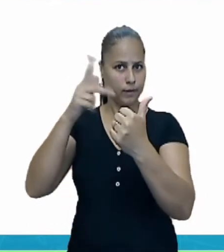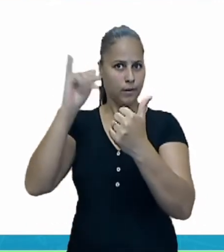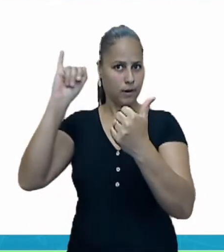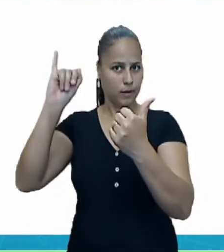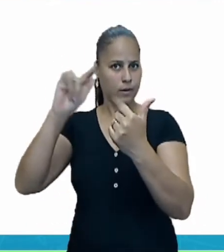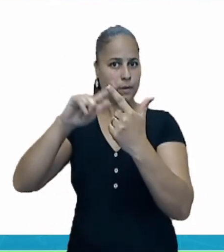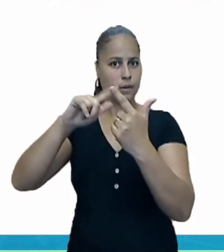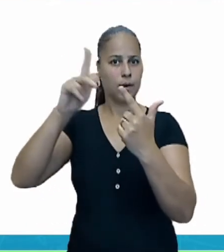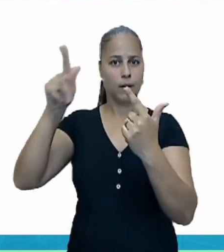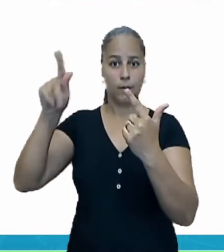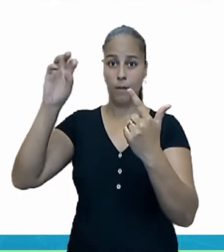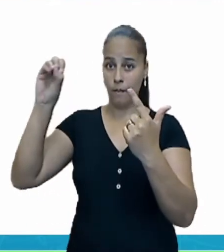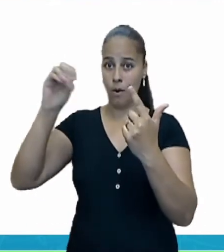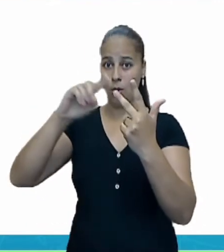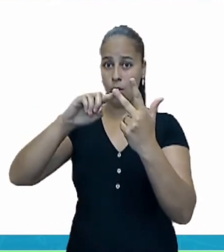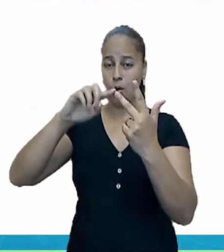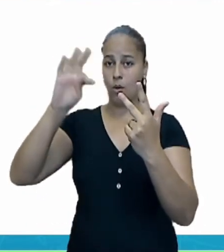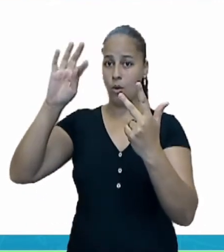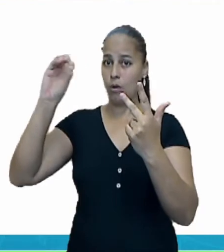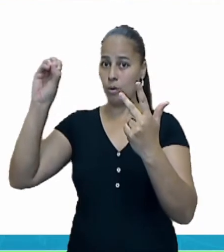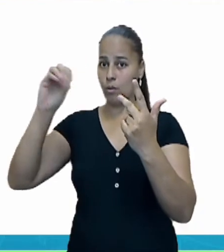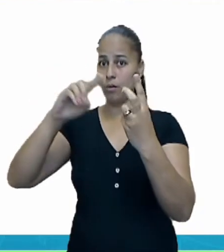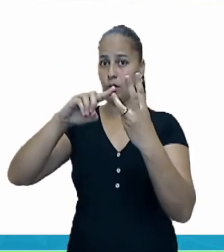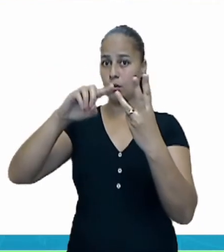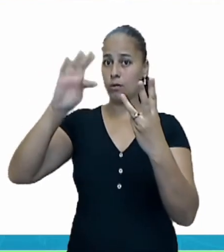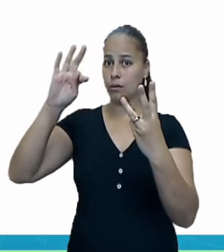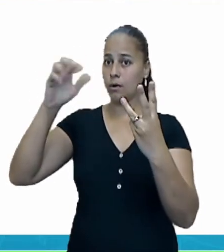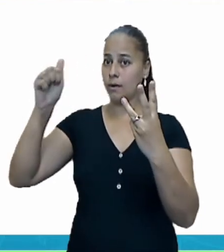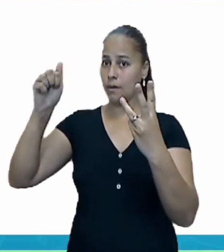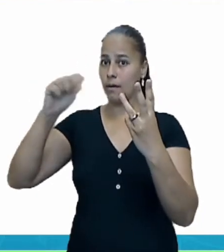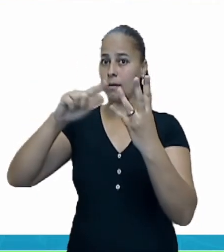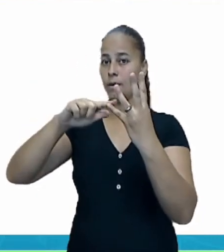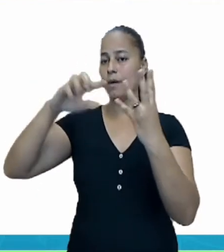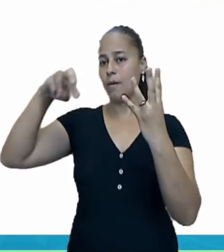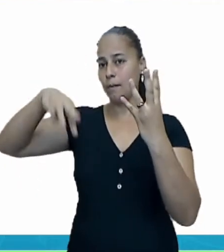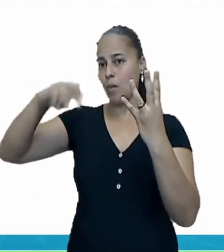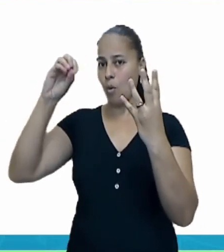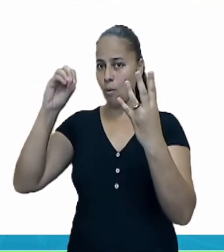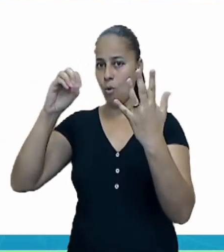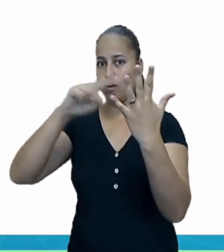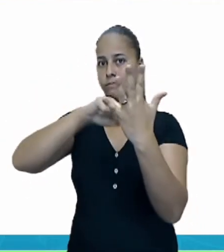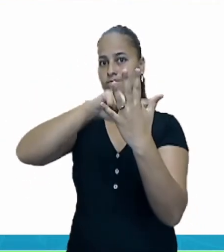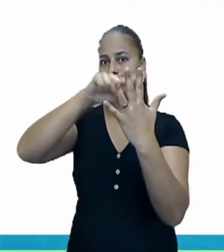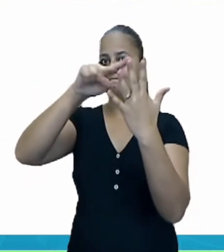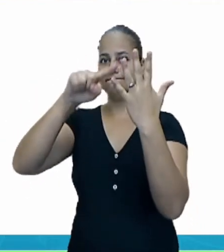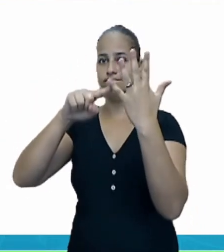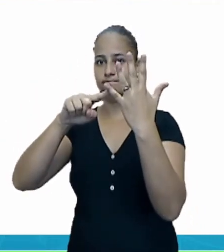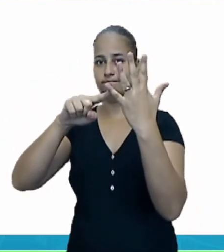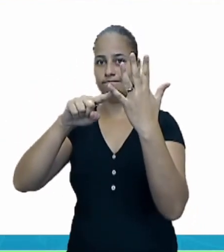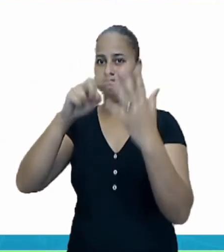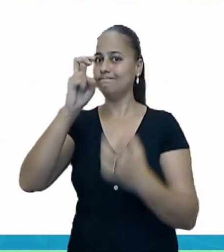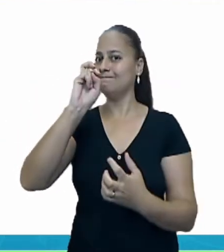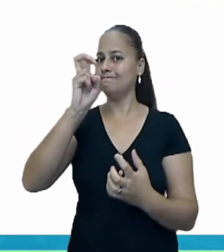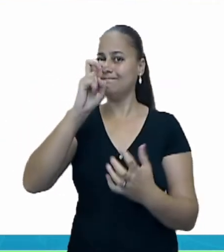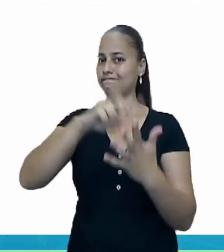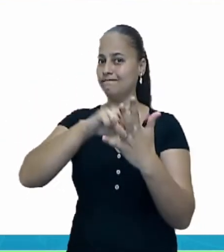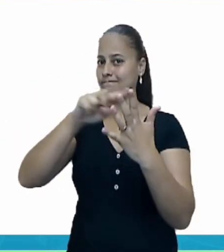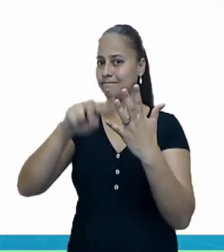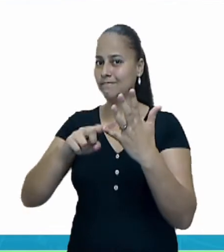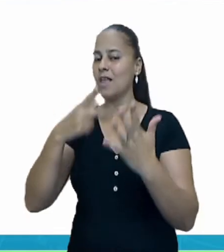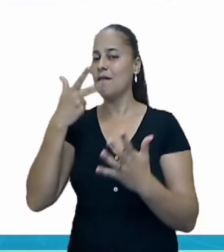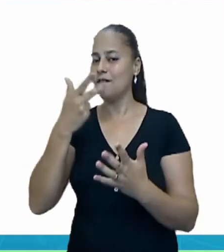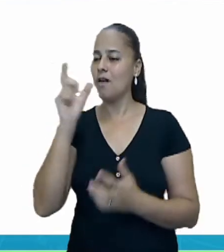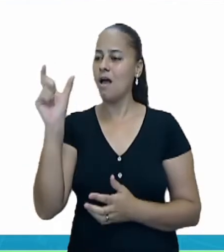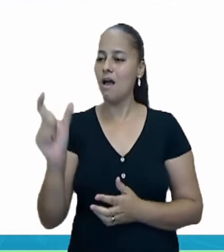hipopótamo. Cinco vezes.